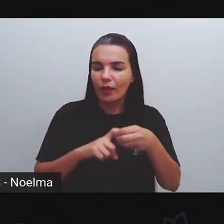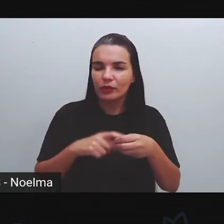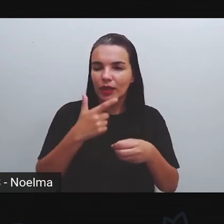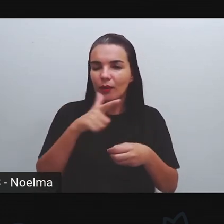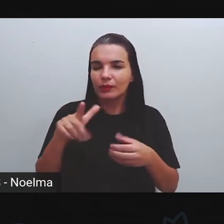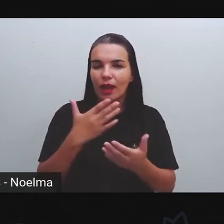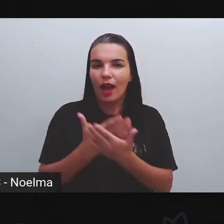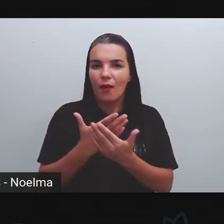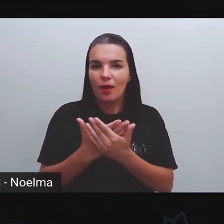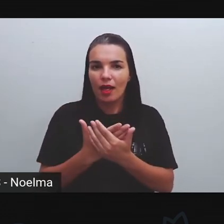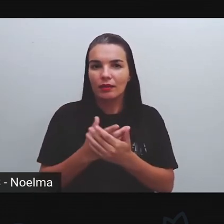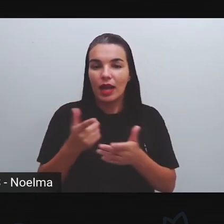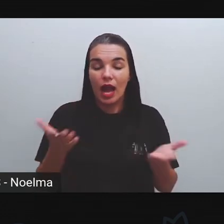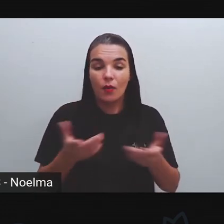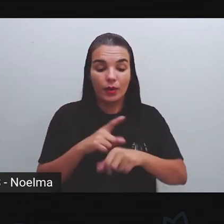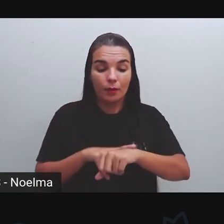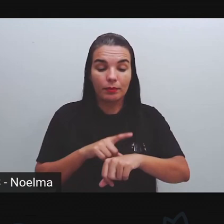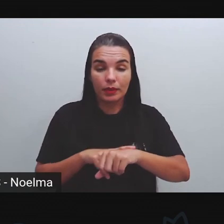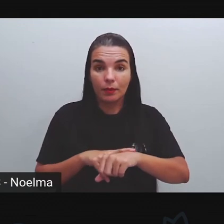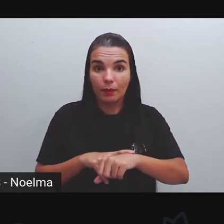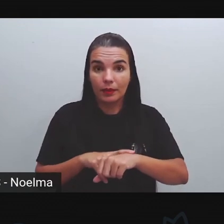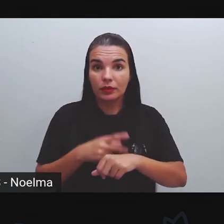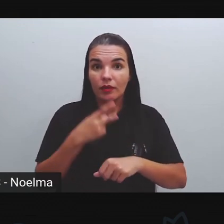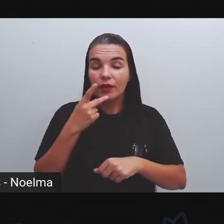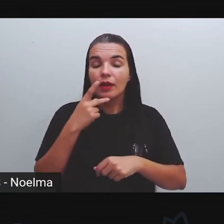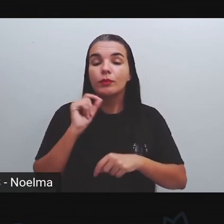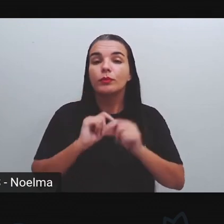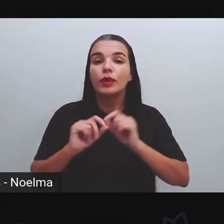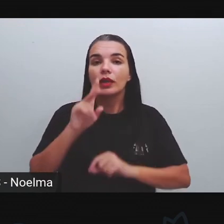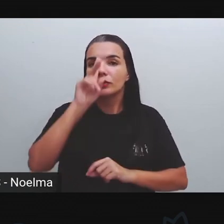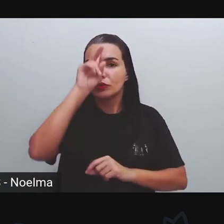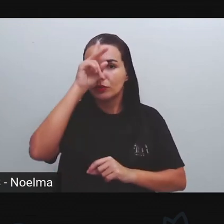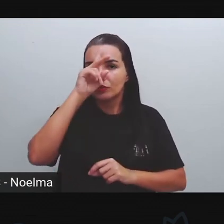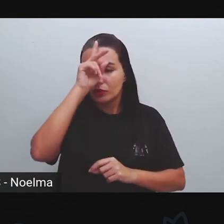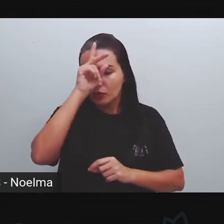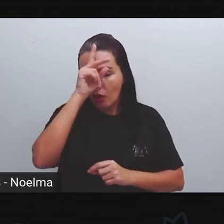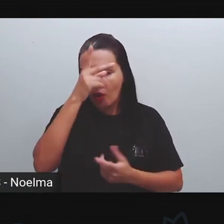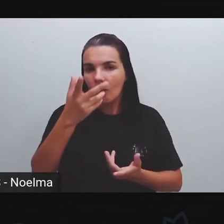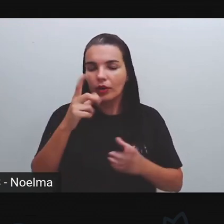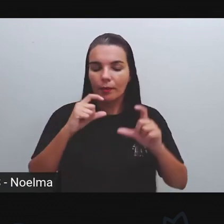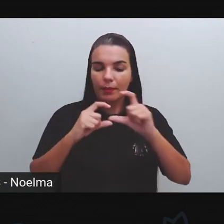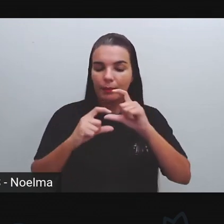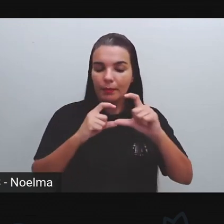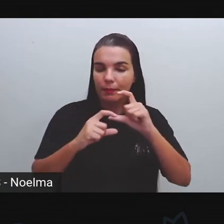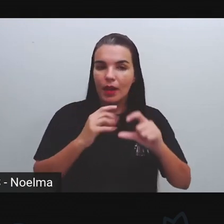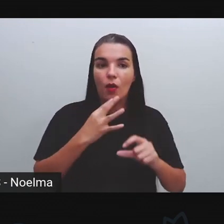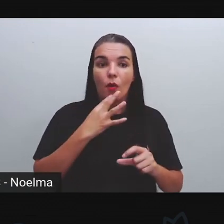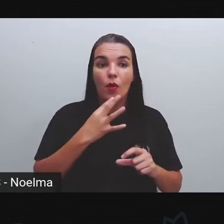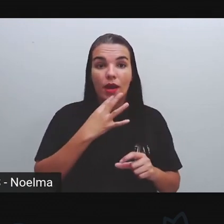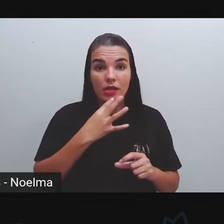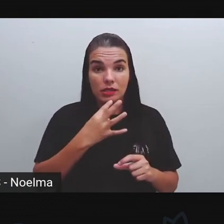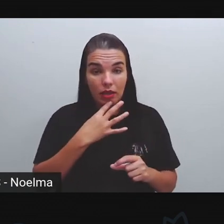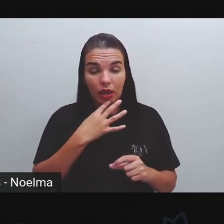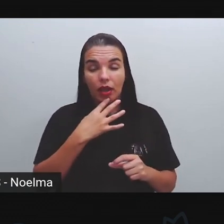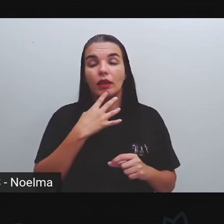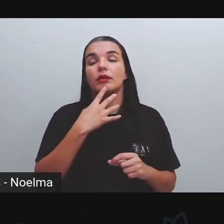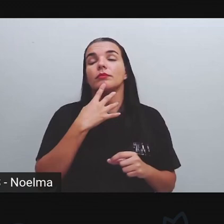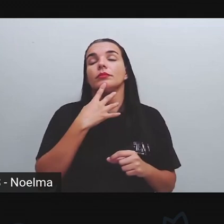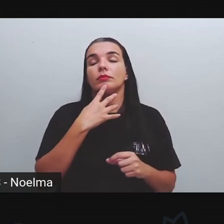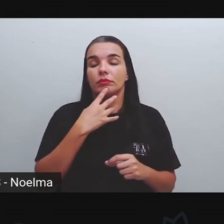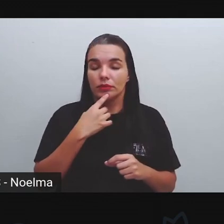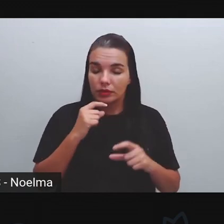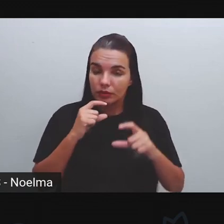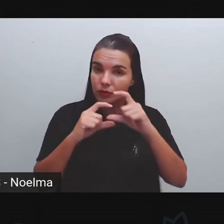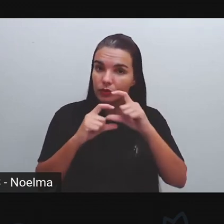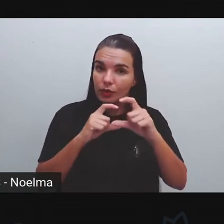com mais uma aula. Esse primeiro momento, nós falamos aí sobre as histórias em quadrinhos, nós conhecemos um pouquinho da história, da história,